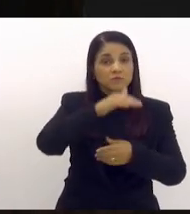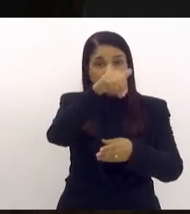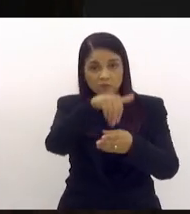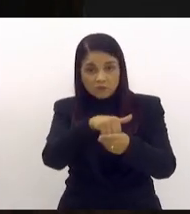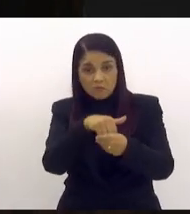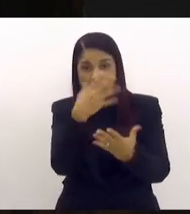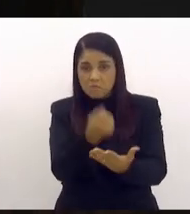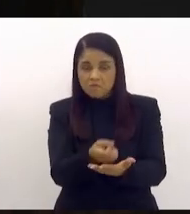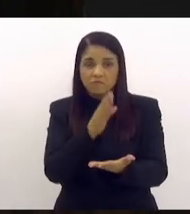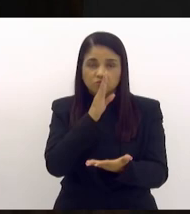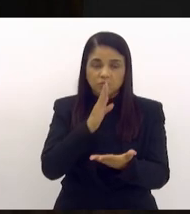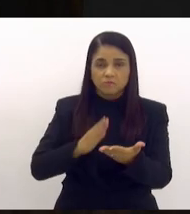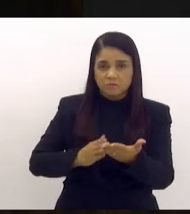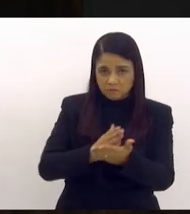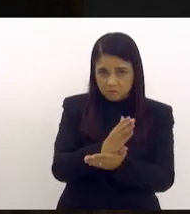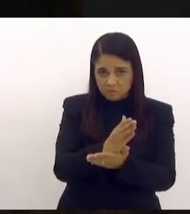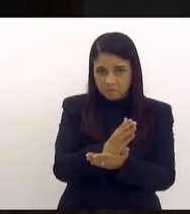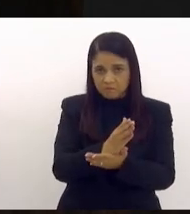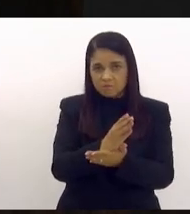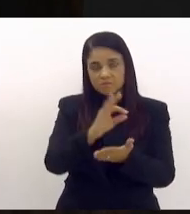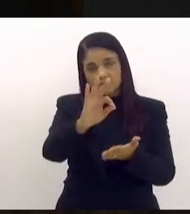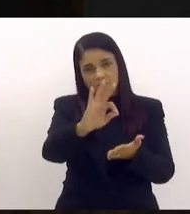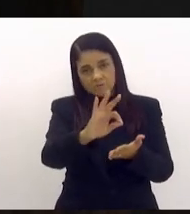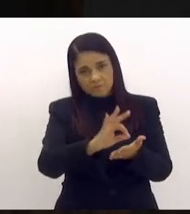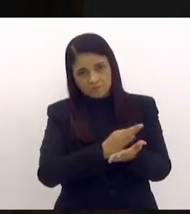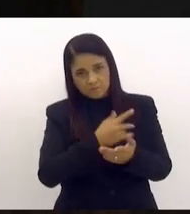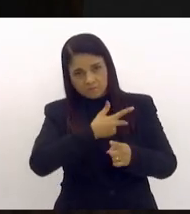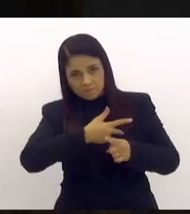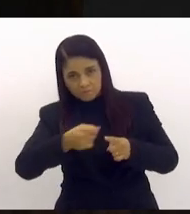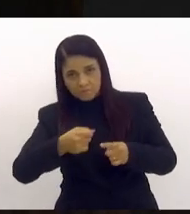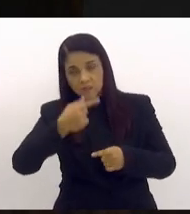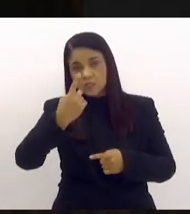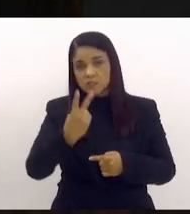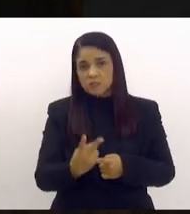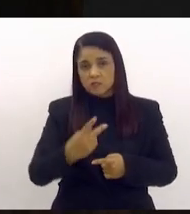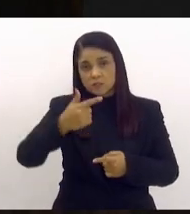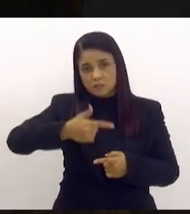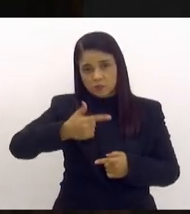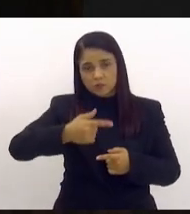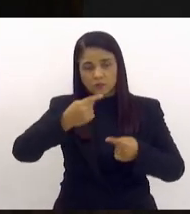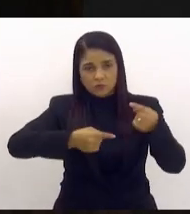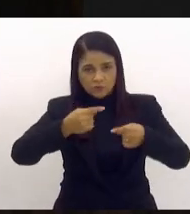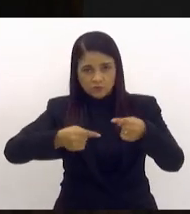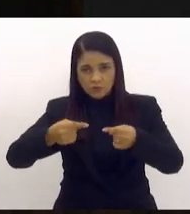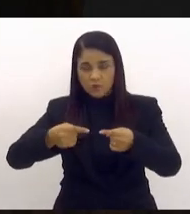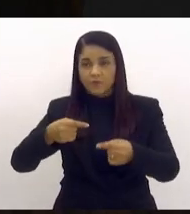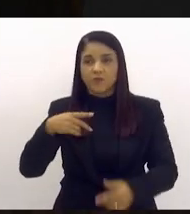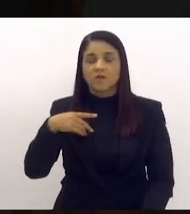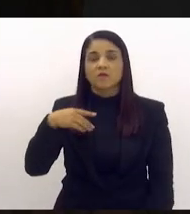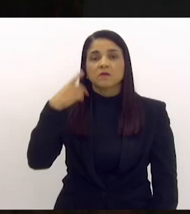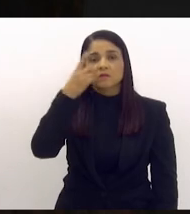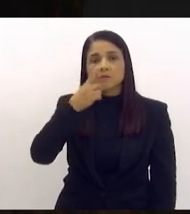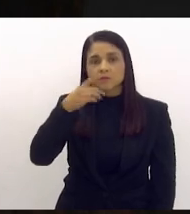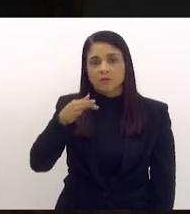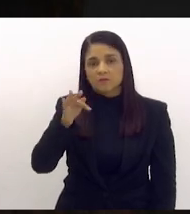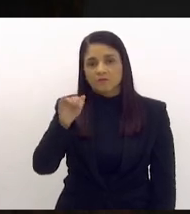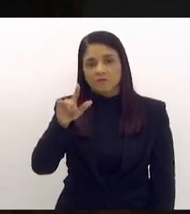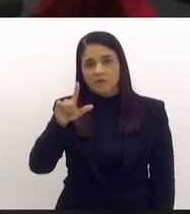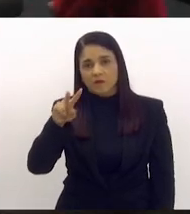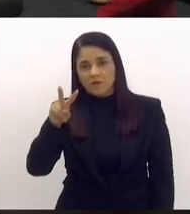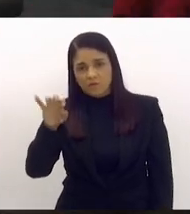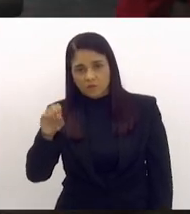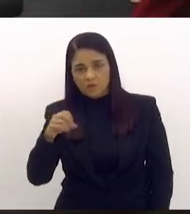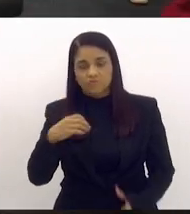estão, aprovado. Vai a redação do vencido para a segunda discussão. Deputado Flávio Serafim, o autor da